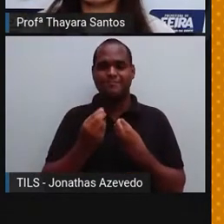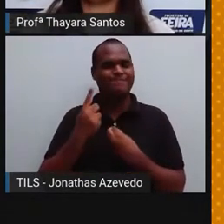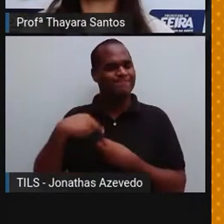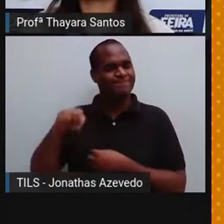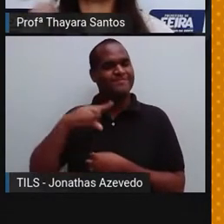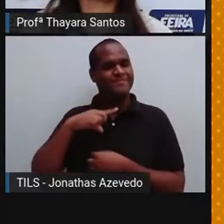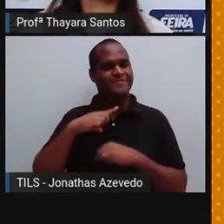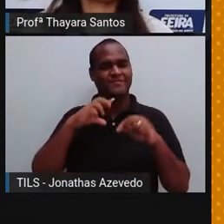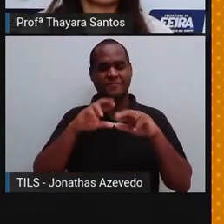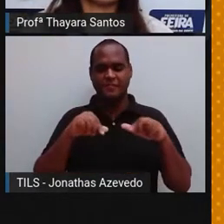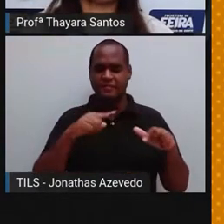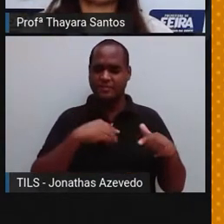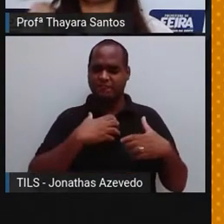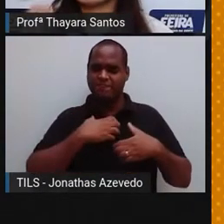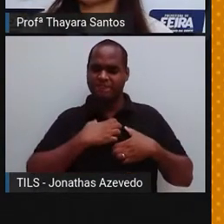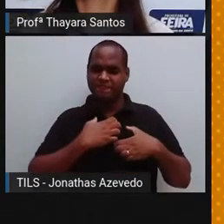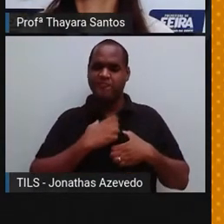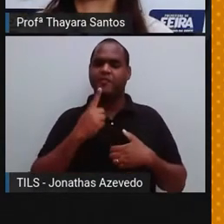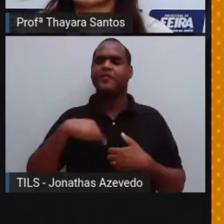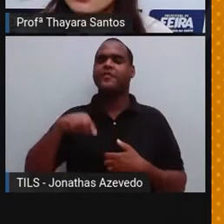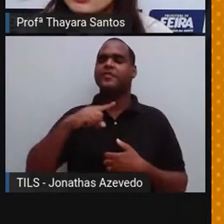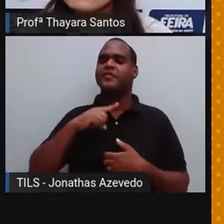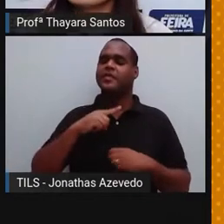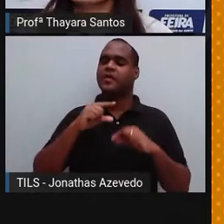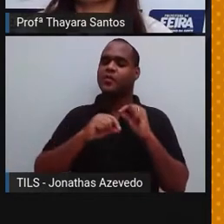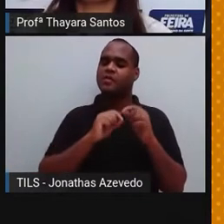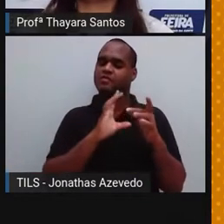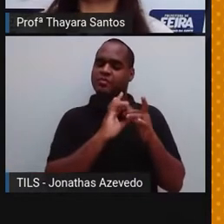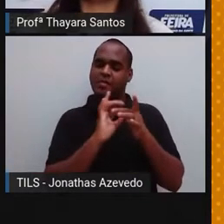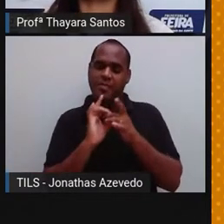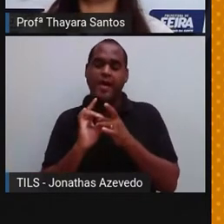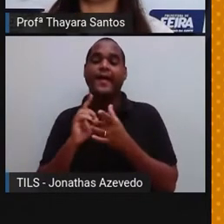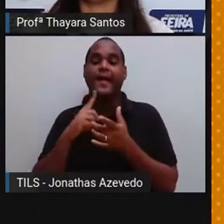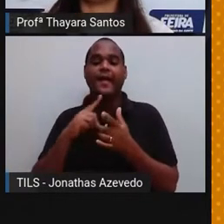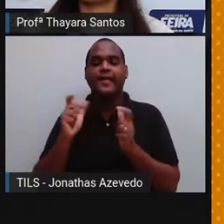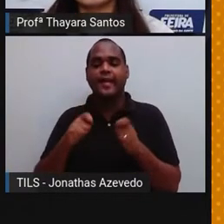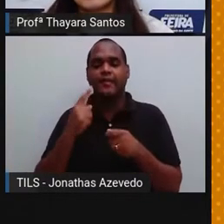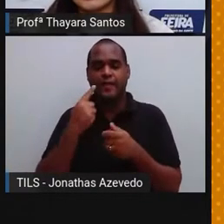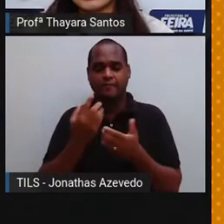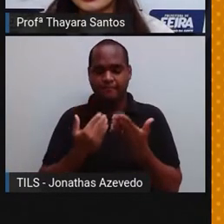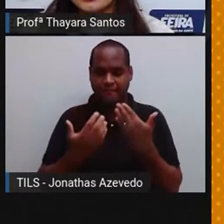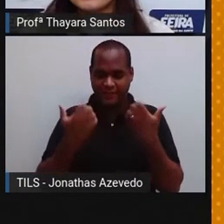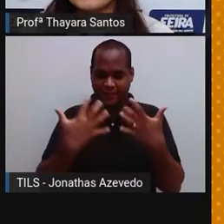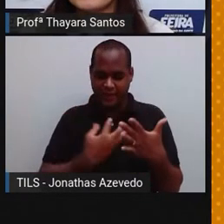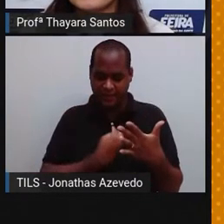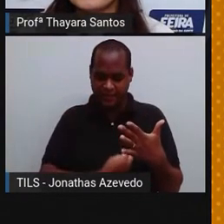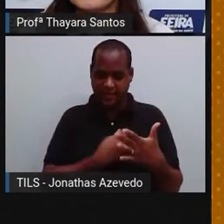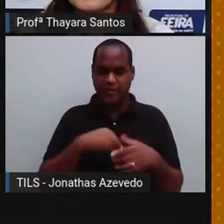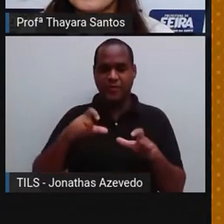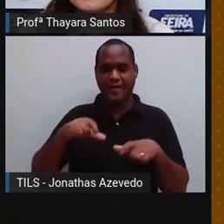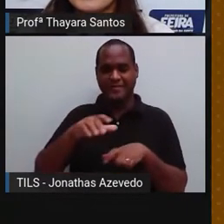instintos, esses sentidos que a gente tem, estão relacionados aos nossos instintos de sobrevivência no ambiente.